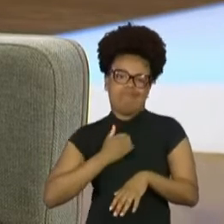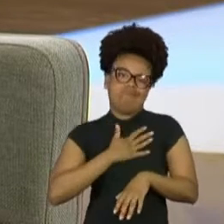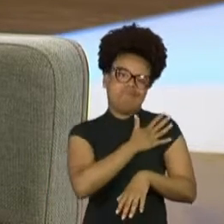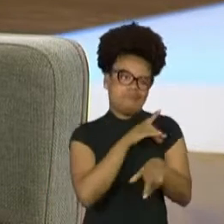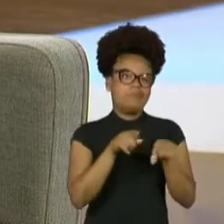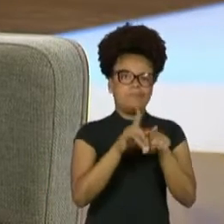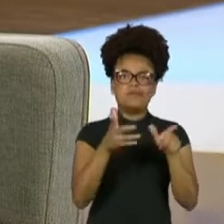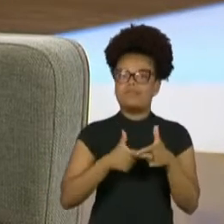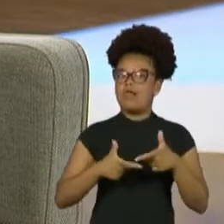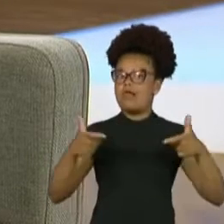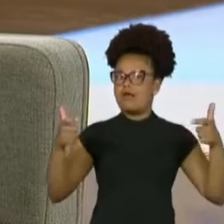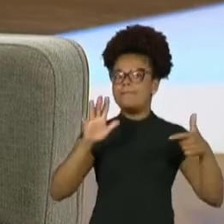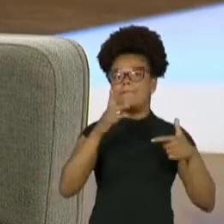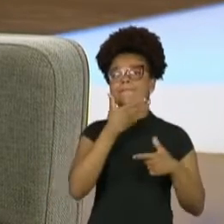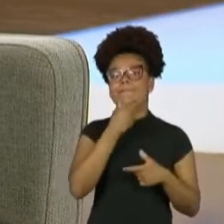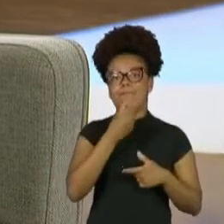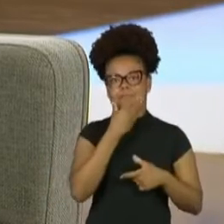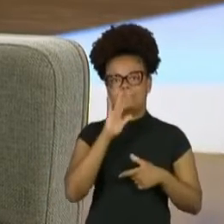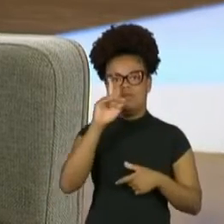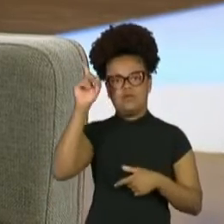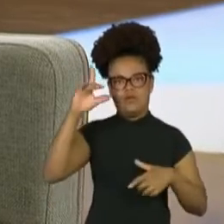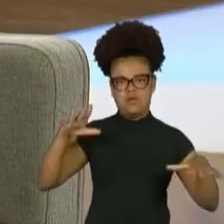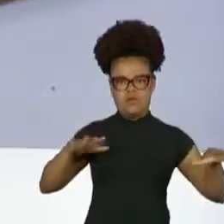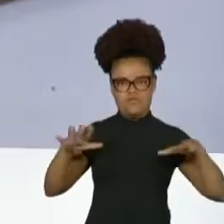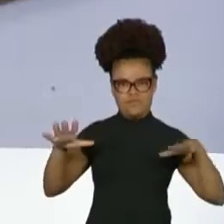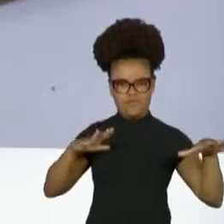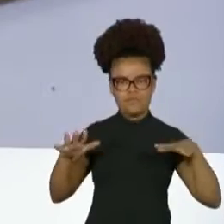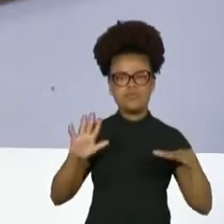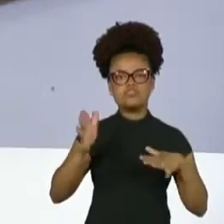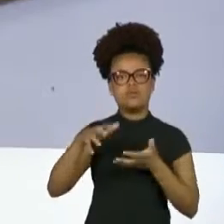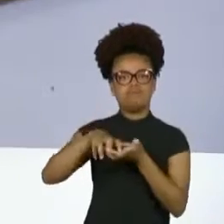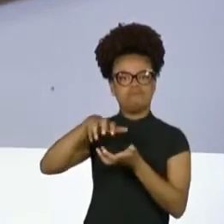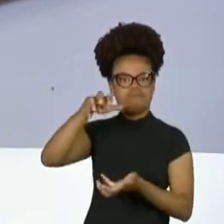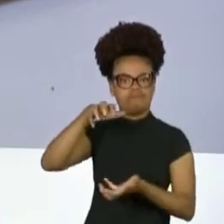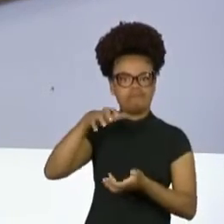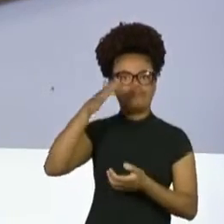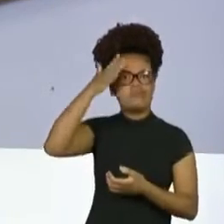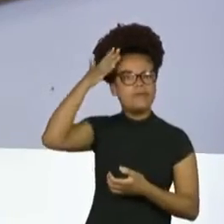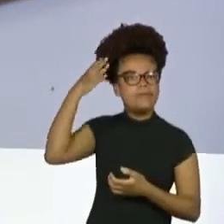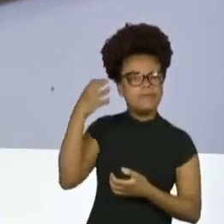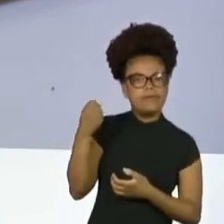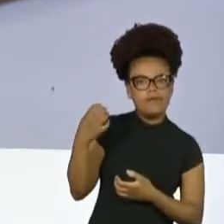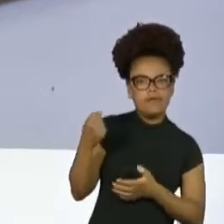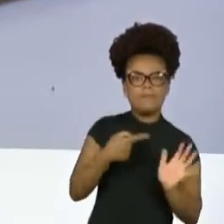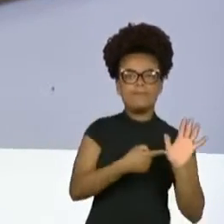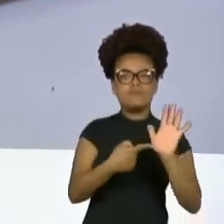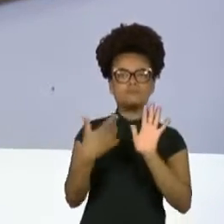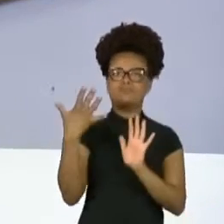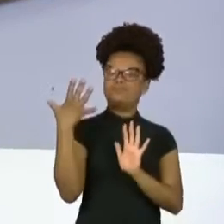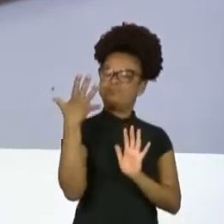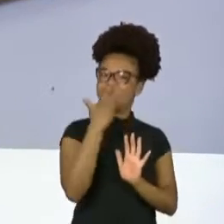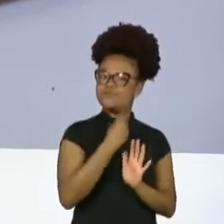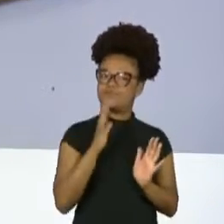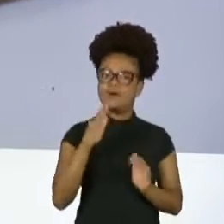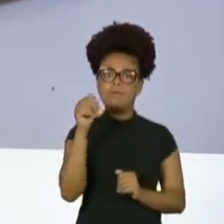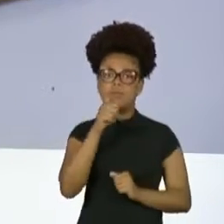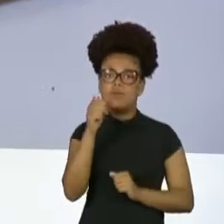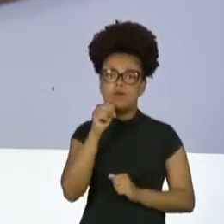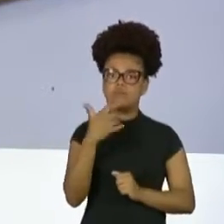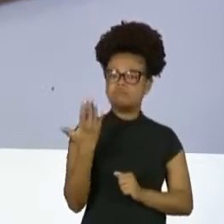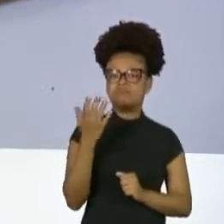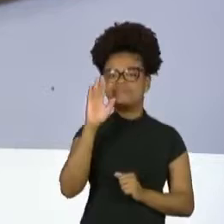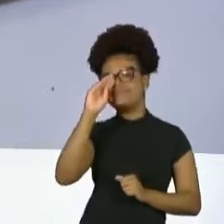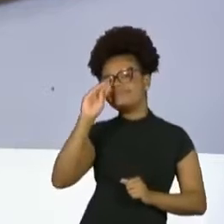em Hollywood, nas novelas, ficando charmosos quando ficam grisalhos e mais velhos, e as mulheres indo para a invisibilidade. Eu queria saber como é que você,